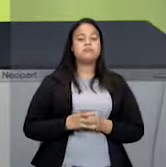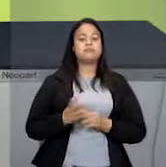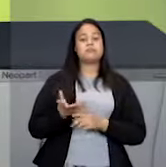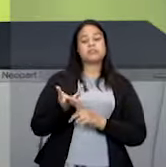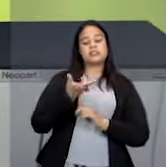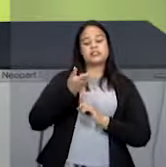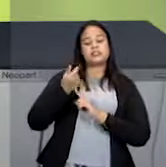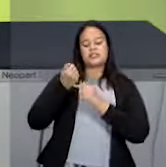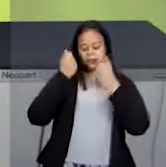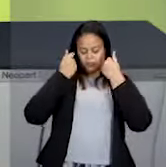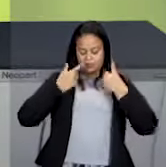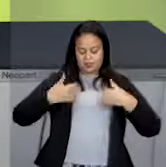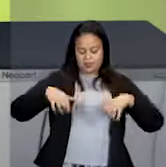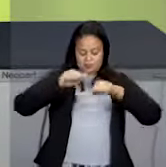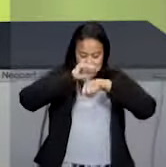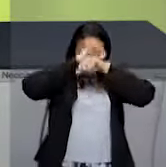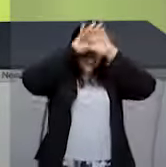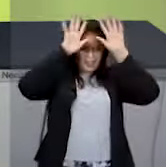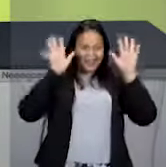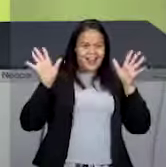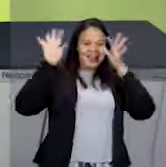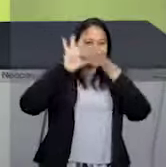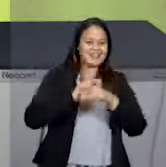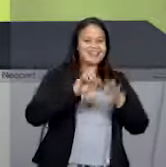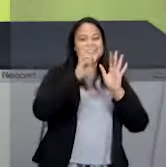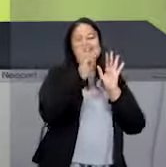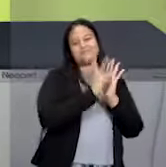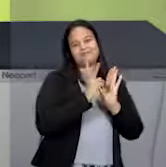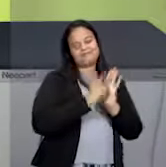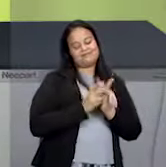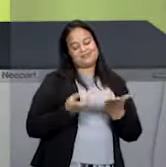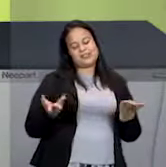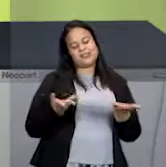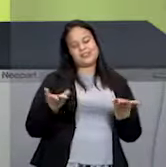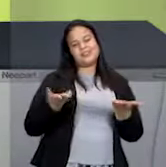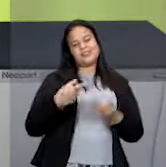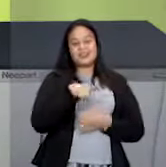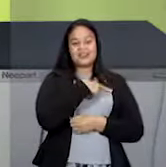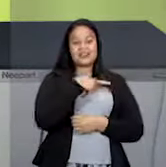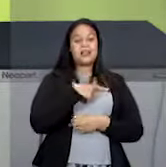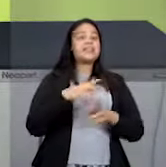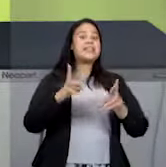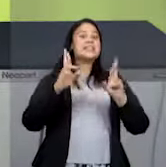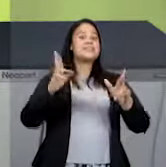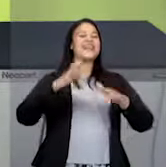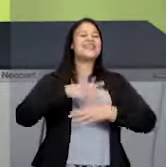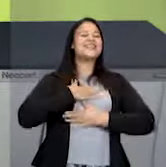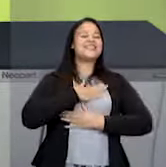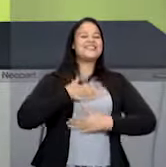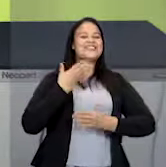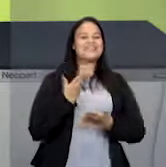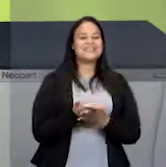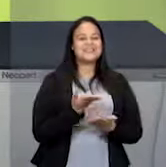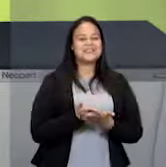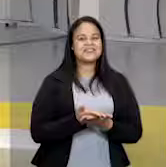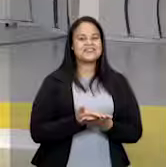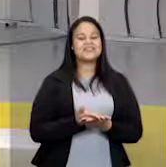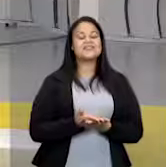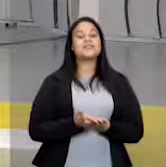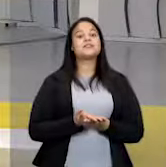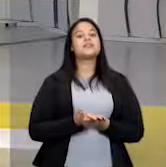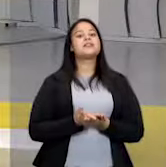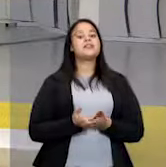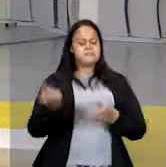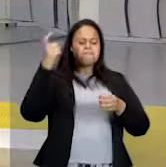plumária, uma influência indígena, que está aí na nossa atualidade. Espero que vocês tenham gostado dessa aula. E que